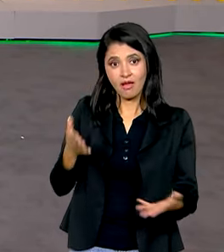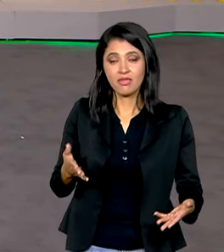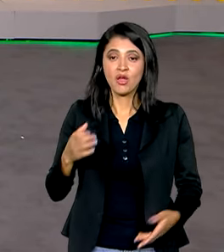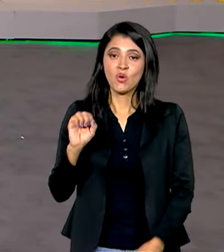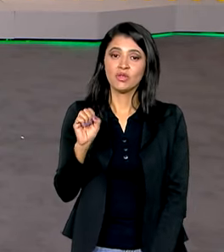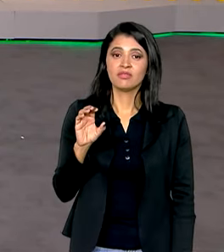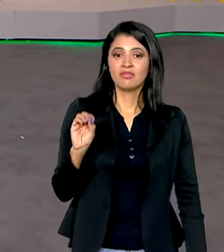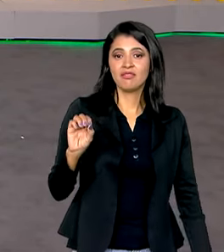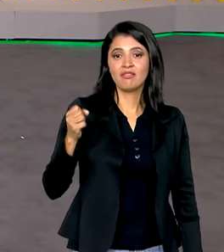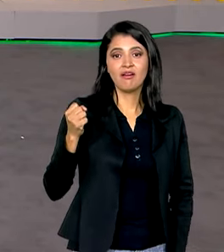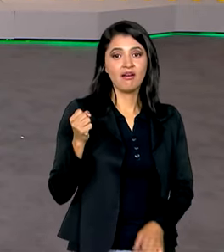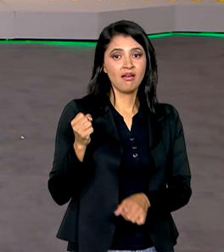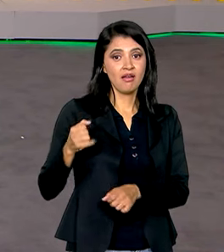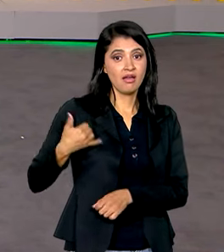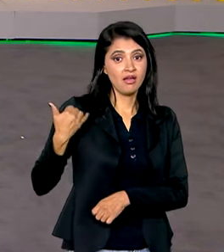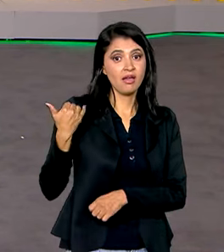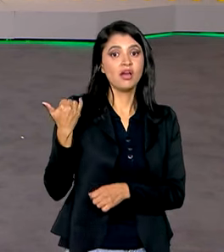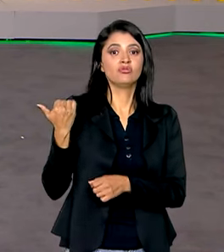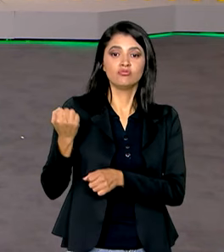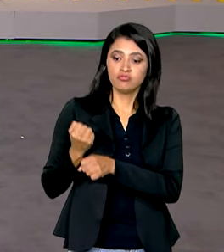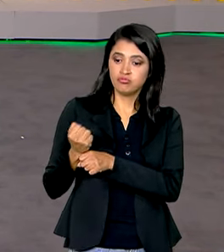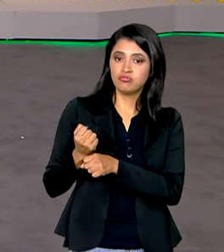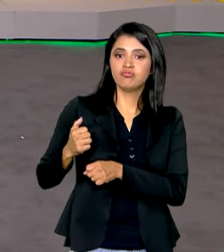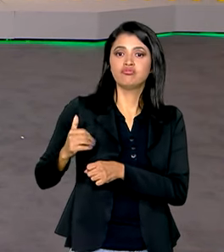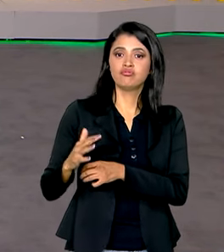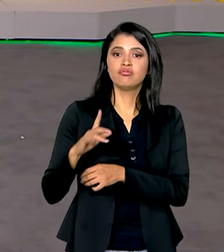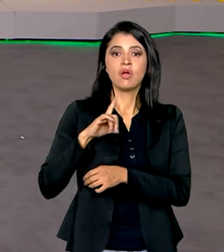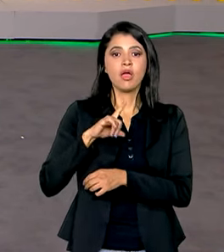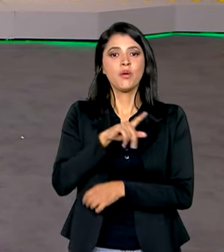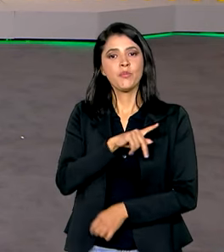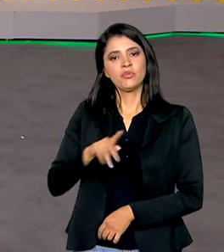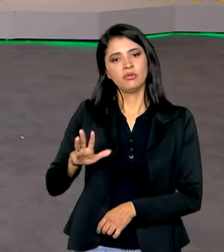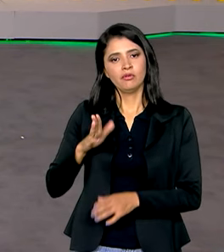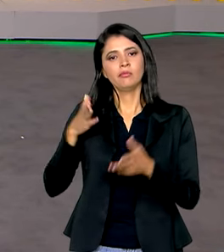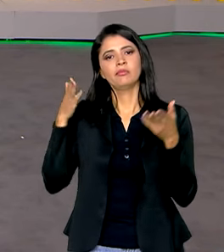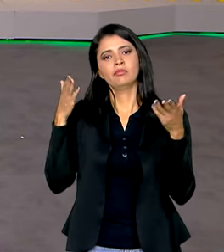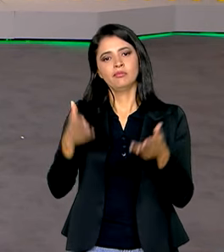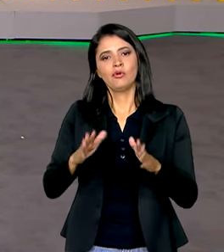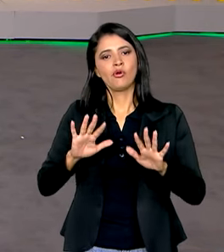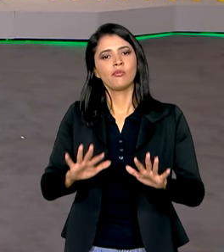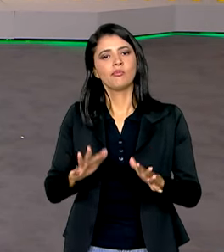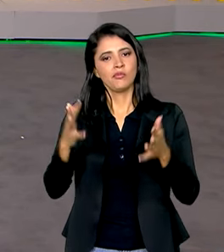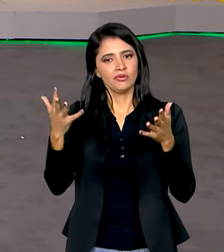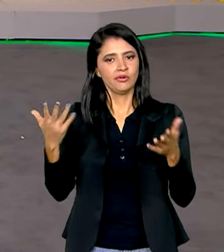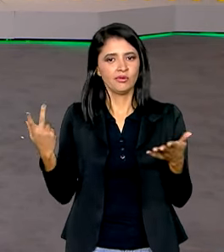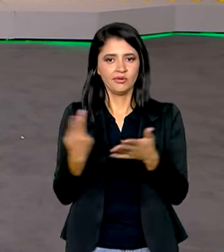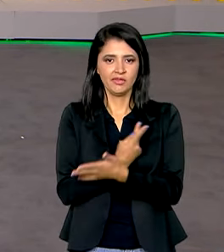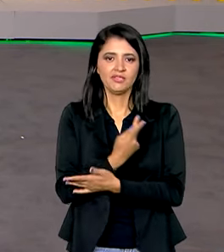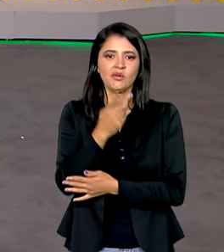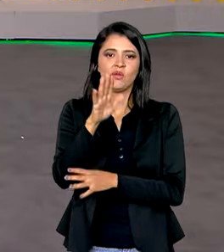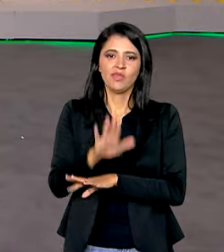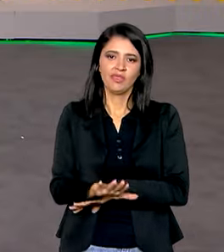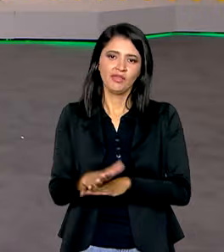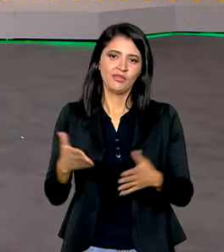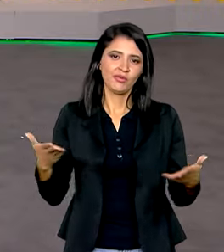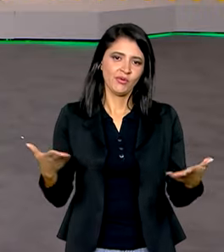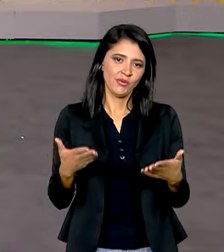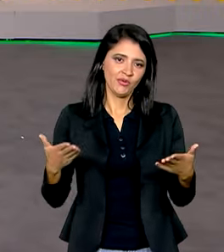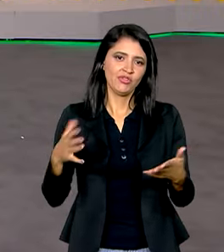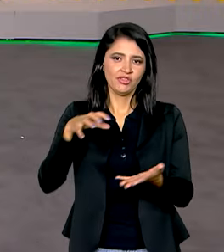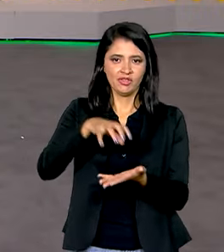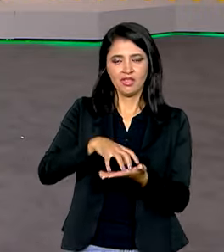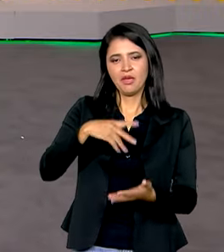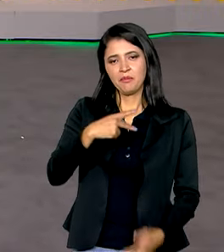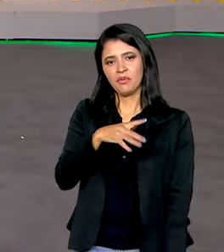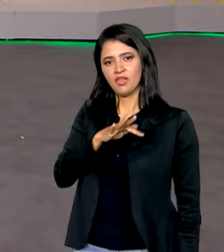80 anos de existência. E o presidente Lula participou da comemoração que aconteceu na tarde de hoje na sede